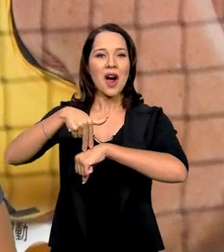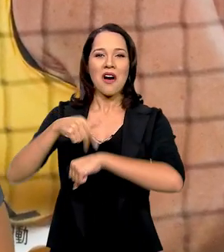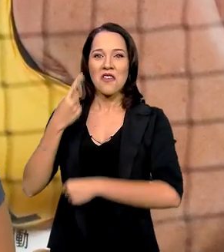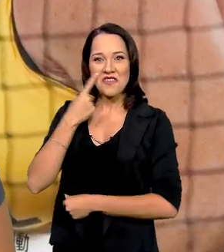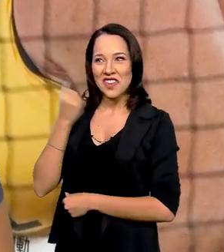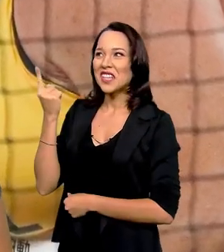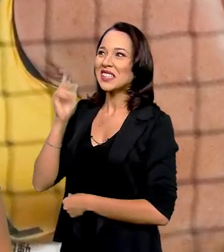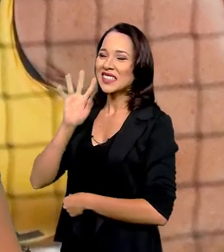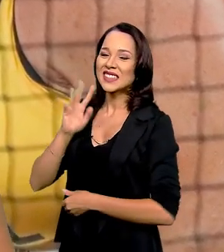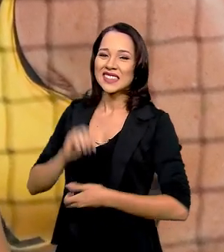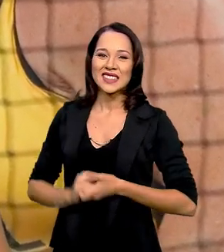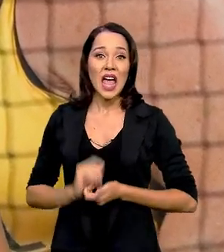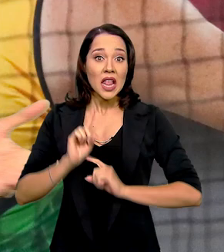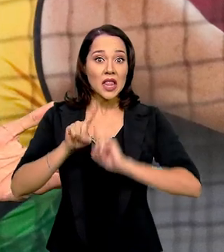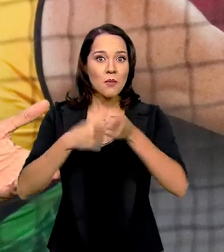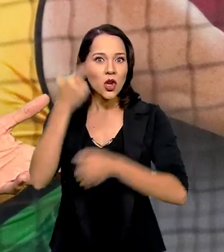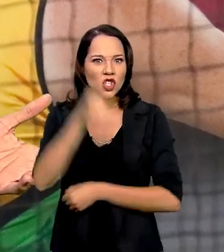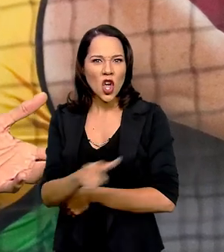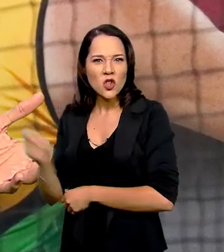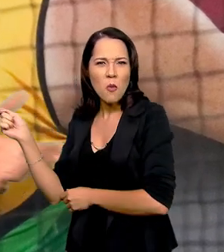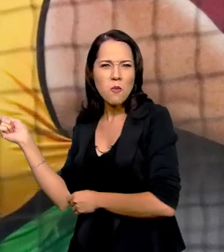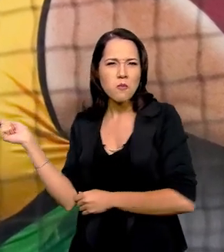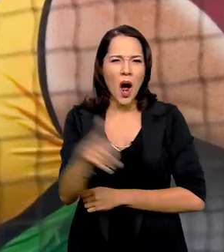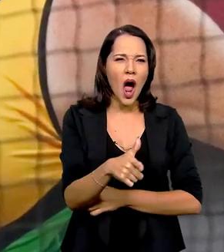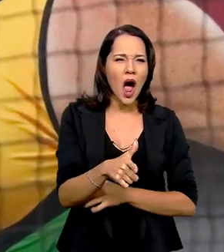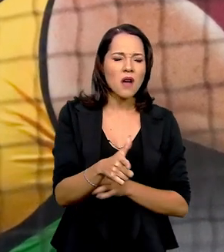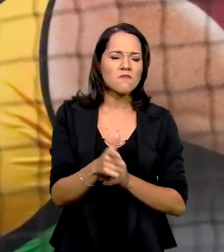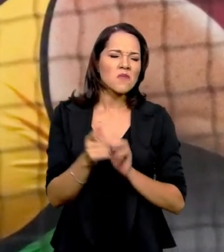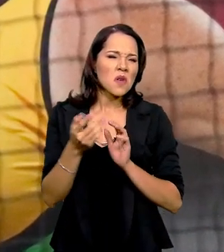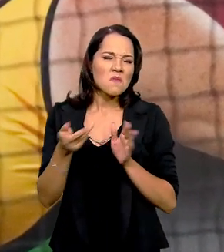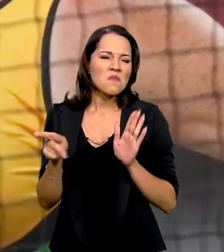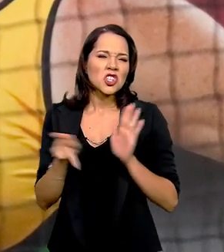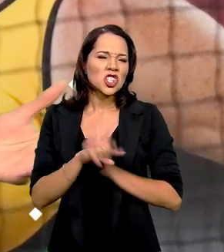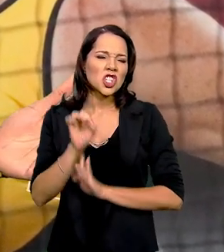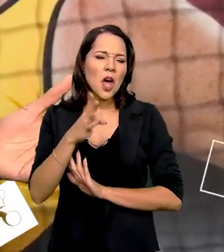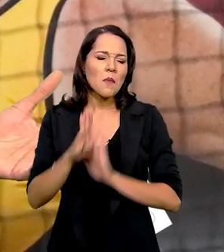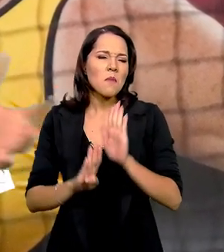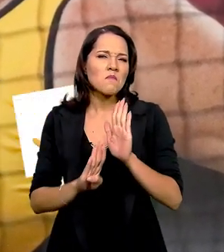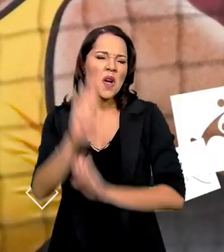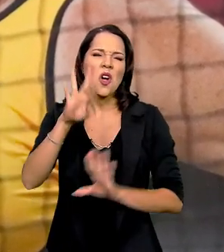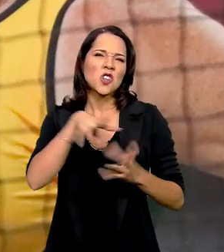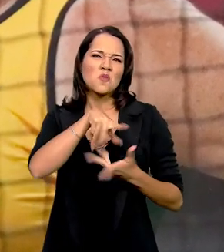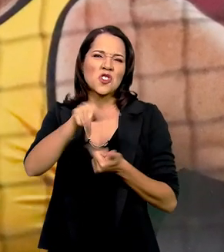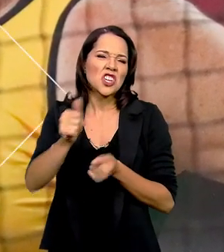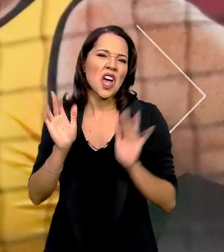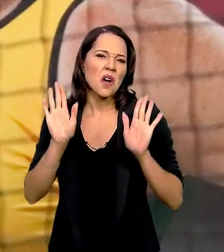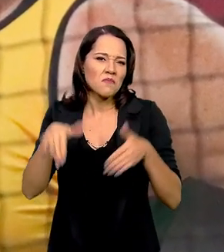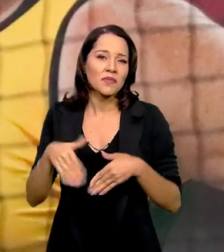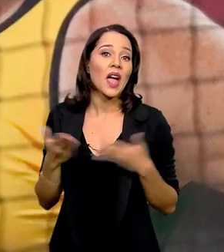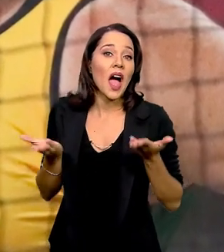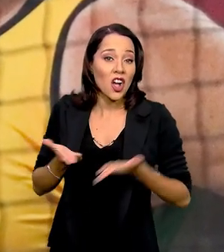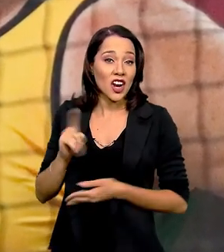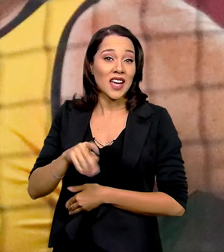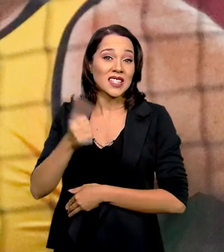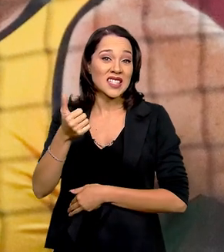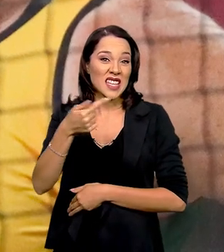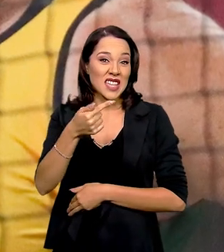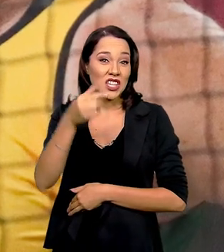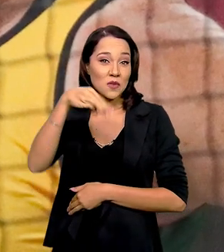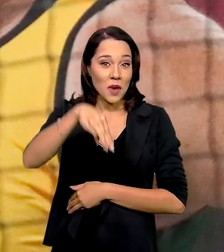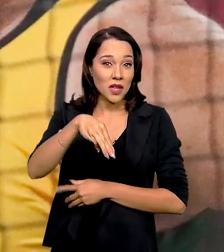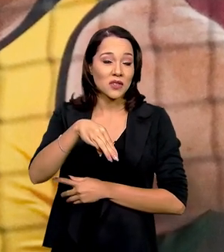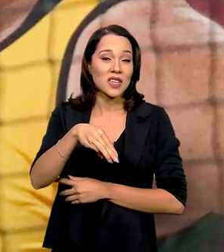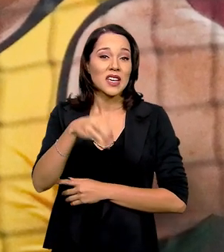mais alto do pódio. Olha que beleza. Aí depois fez outro lançamento, coisa protocolar, só para quebrar o recorde mundial mesmo, que agora